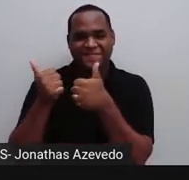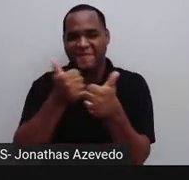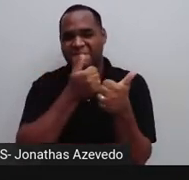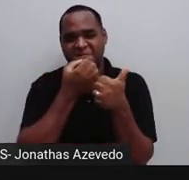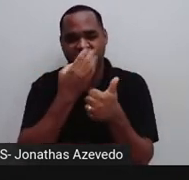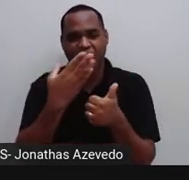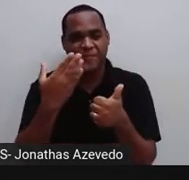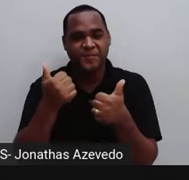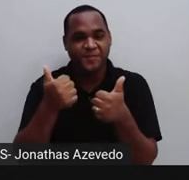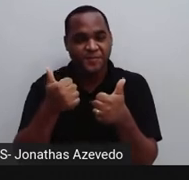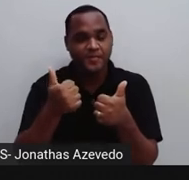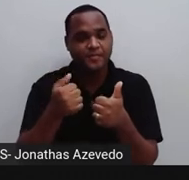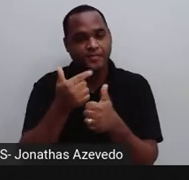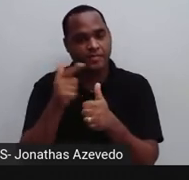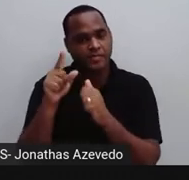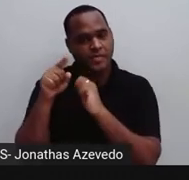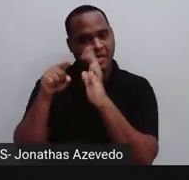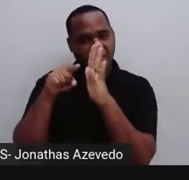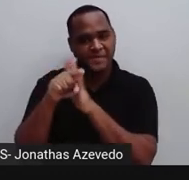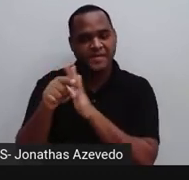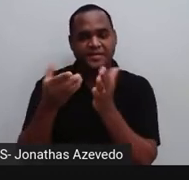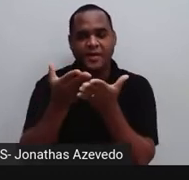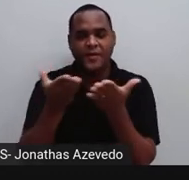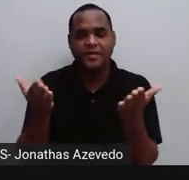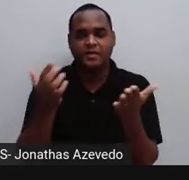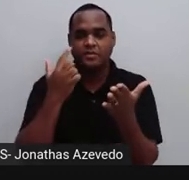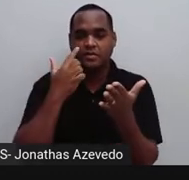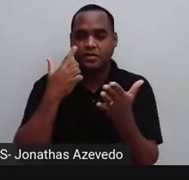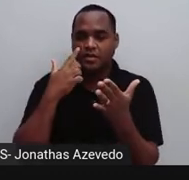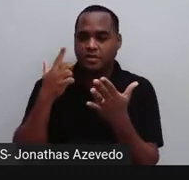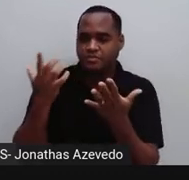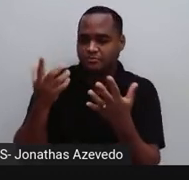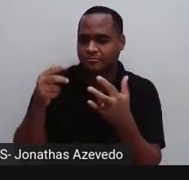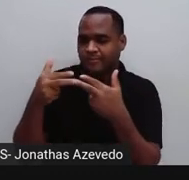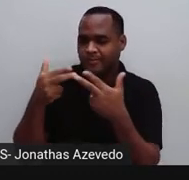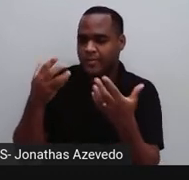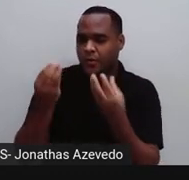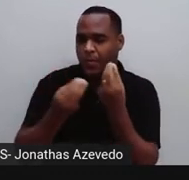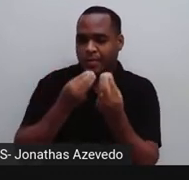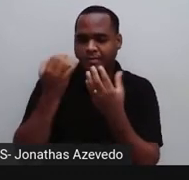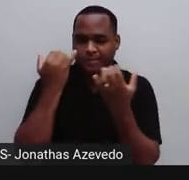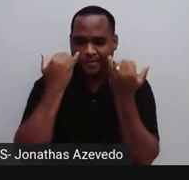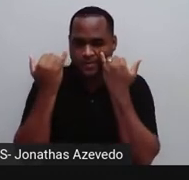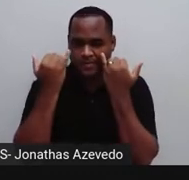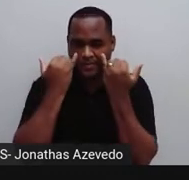Uma pergunta agora sobre tratamento da informação. Vem comigo.